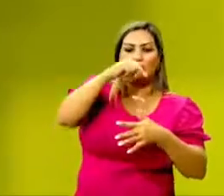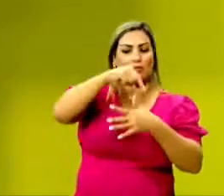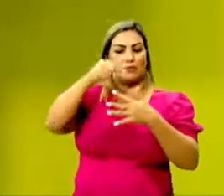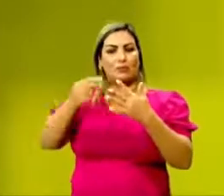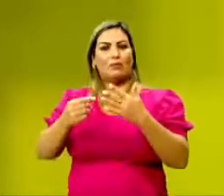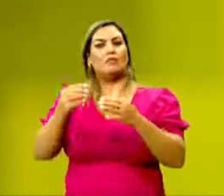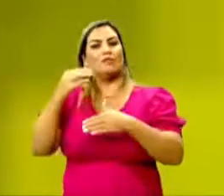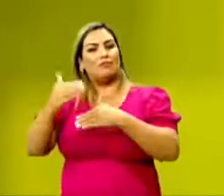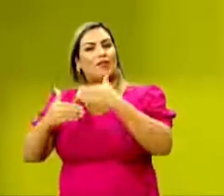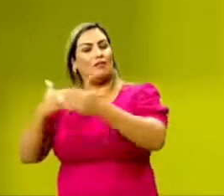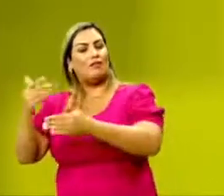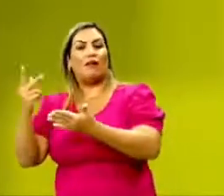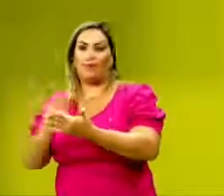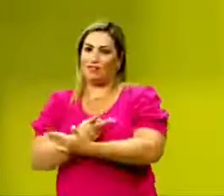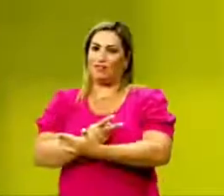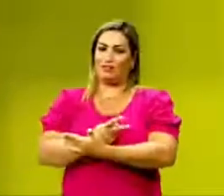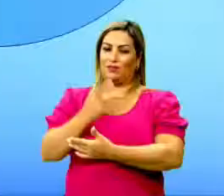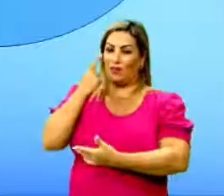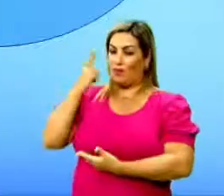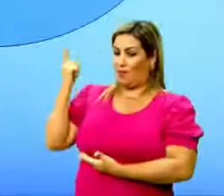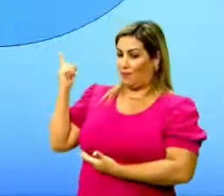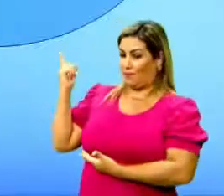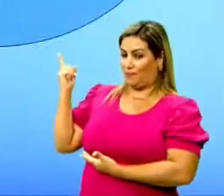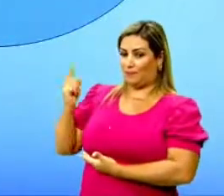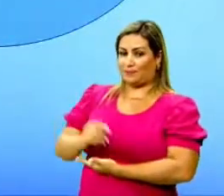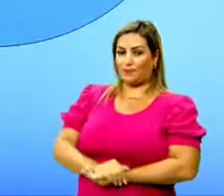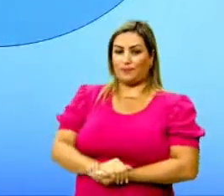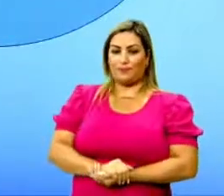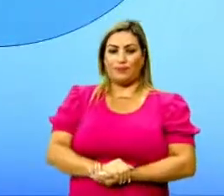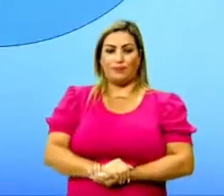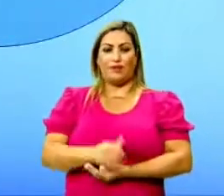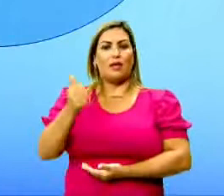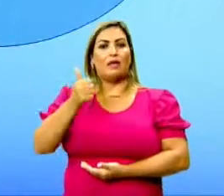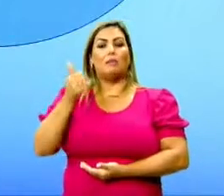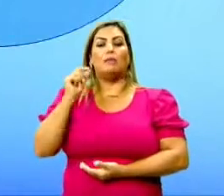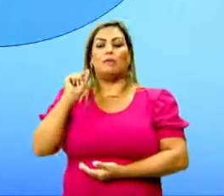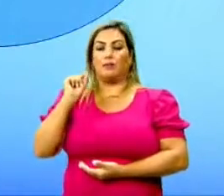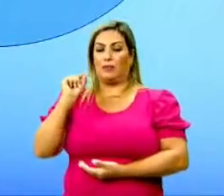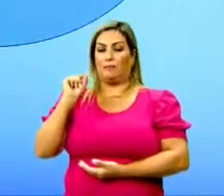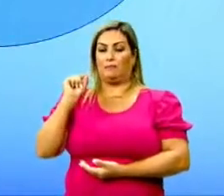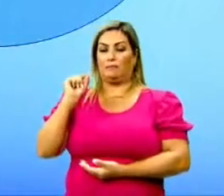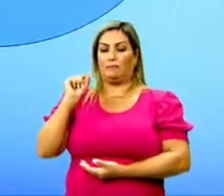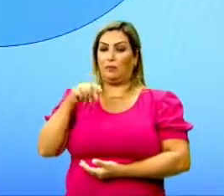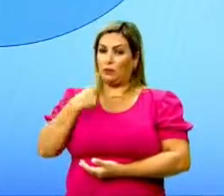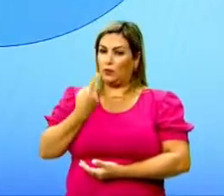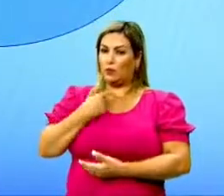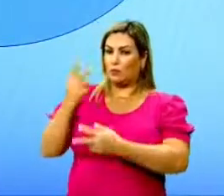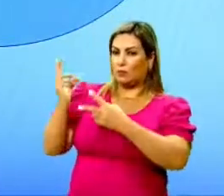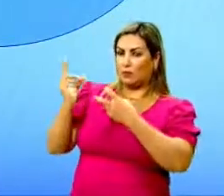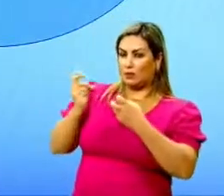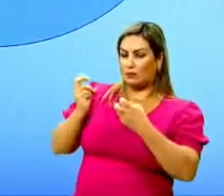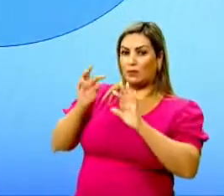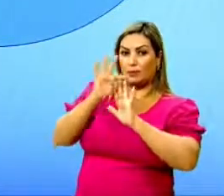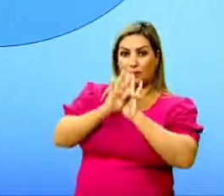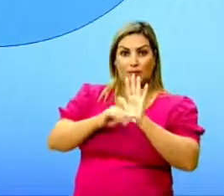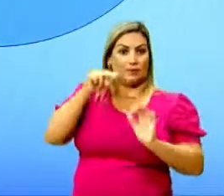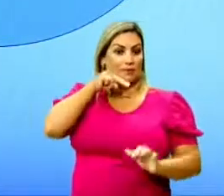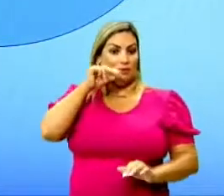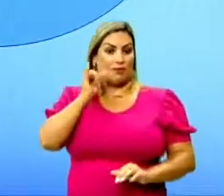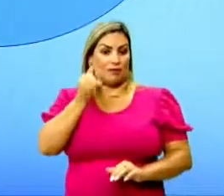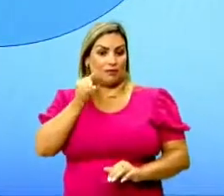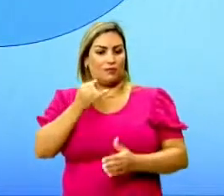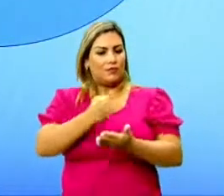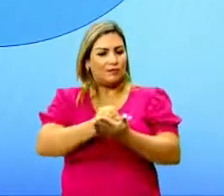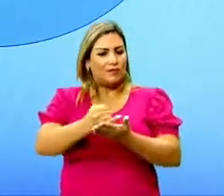constrói a narrativa. Então, fique aqui de olho na tela. A primeira questão é quando nós nos deparamos com o texto narrativo,